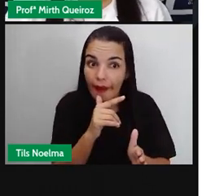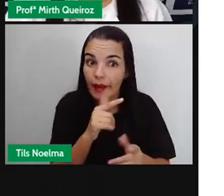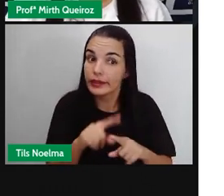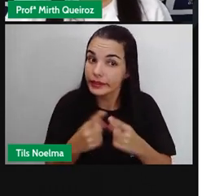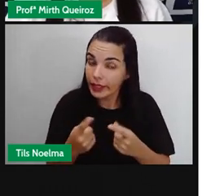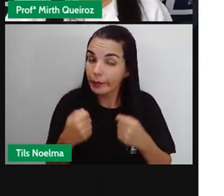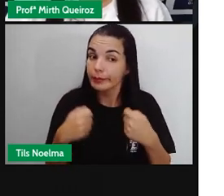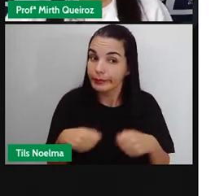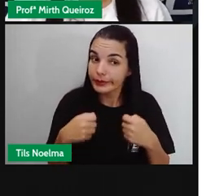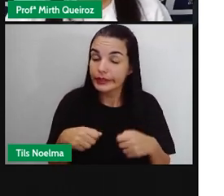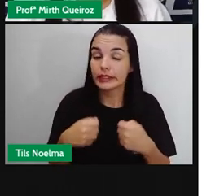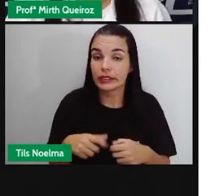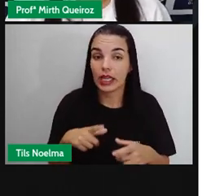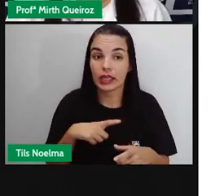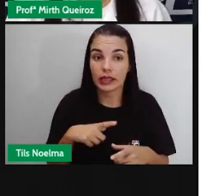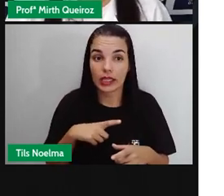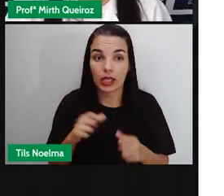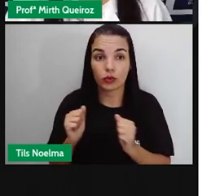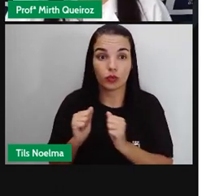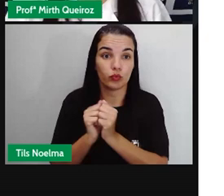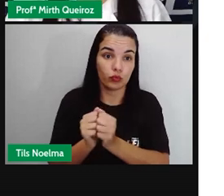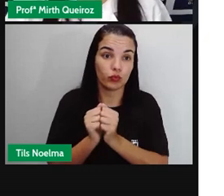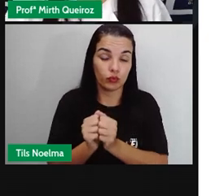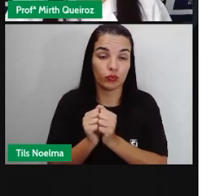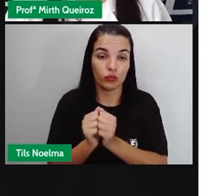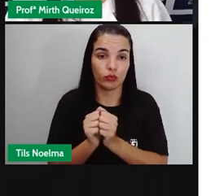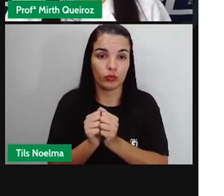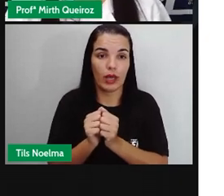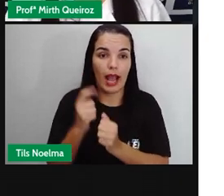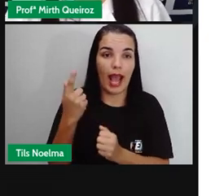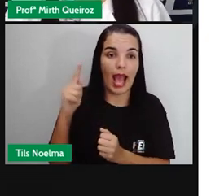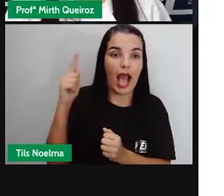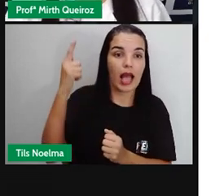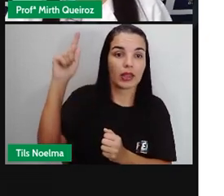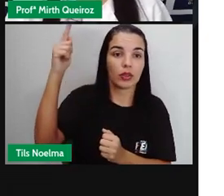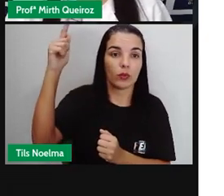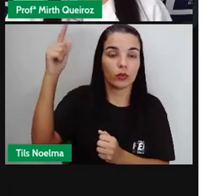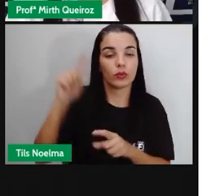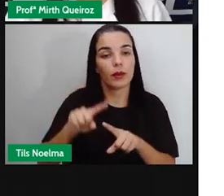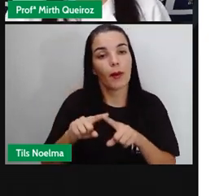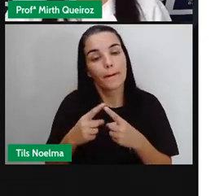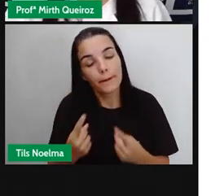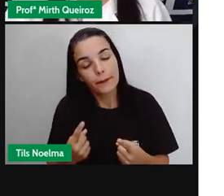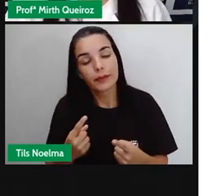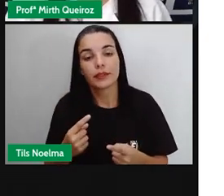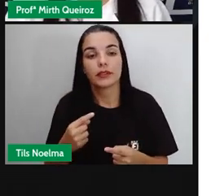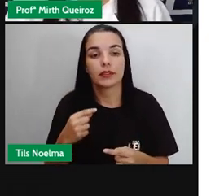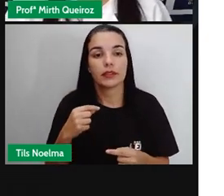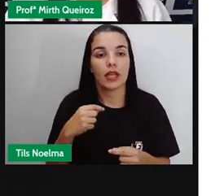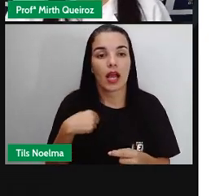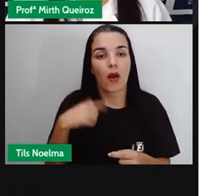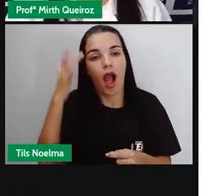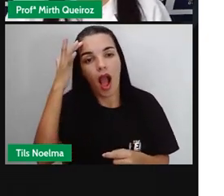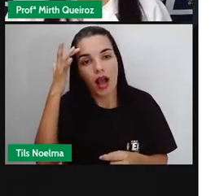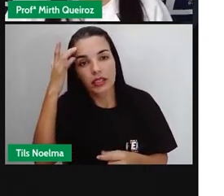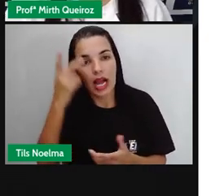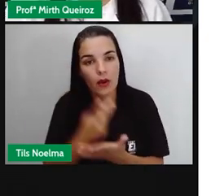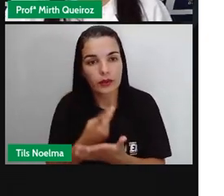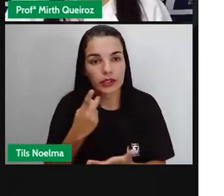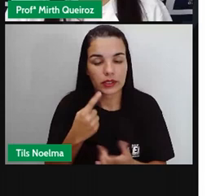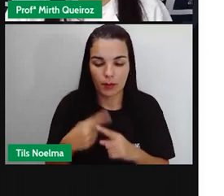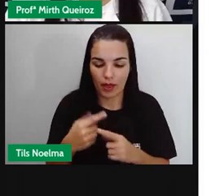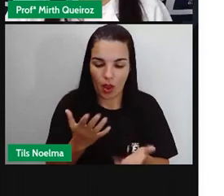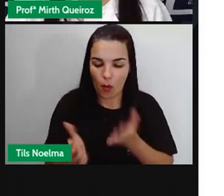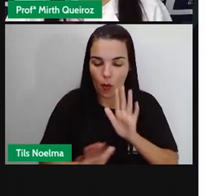tem que estar lá dentro com o adulto, né? Então, talvez isso aconteceu por uma devida falta de cuidado e também